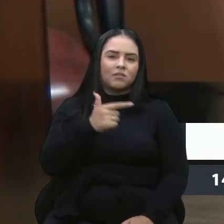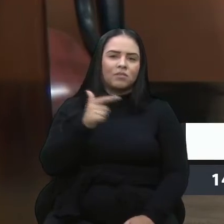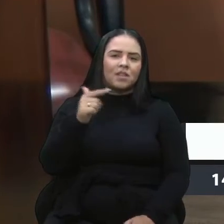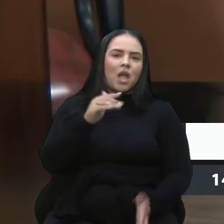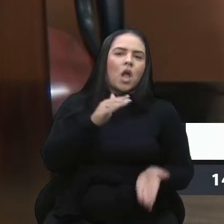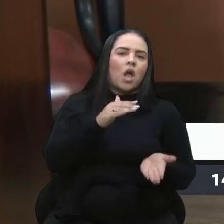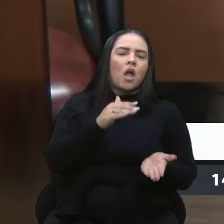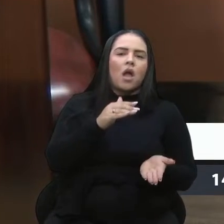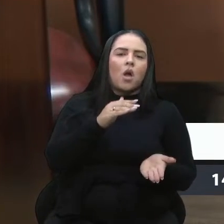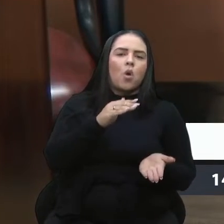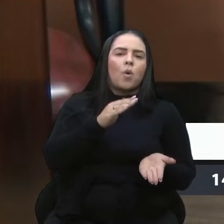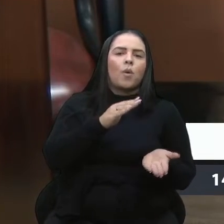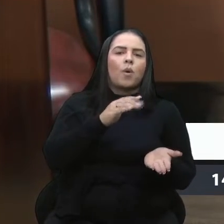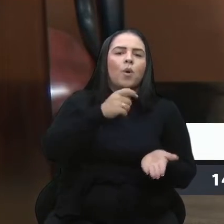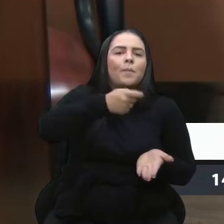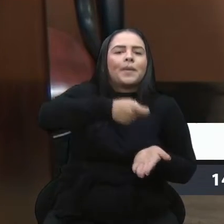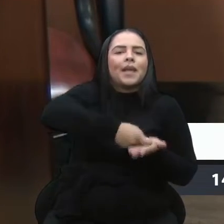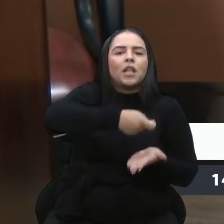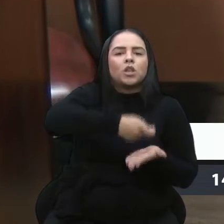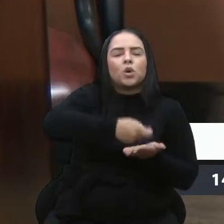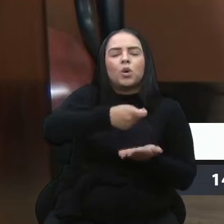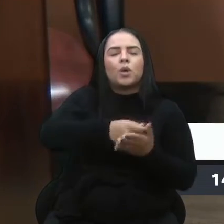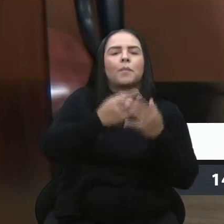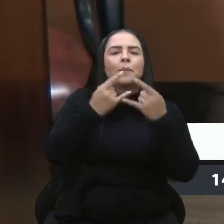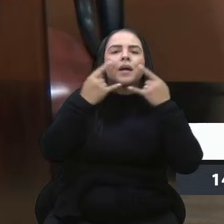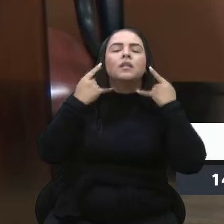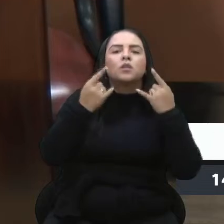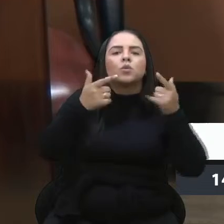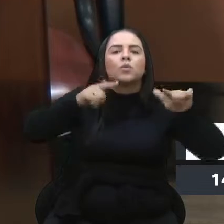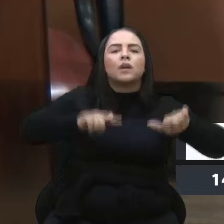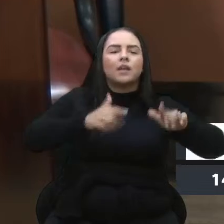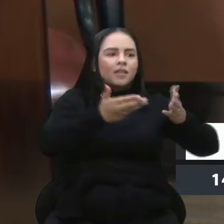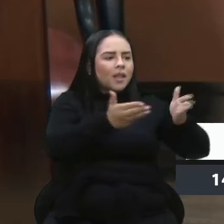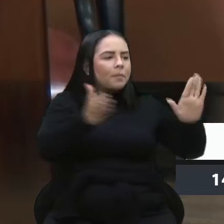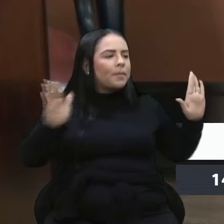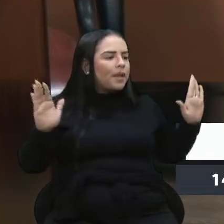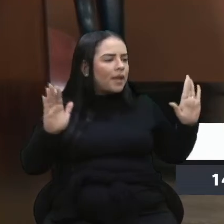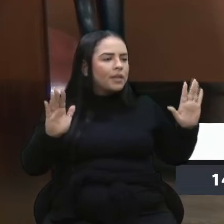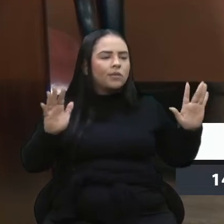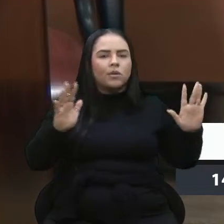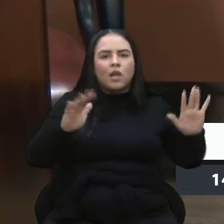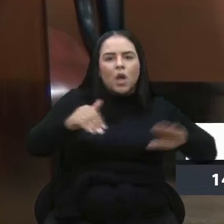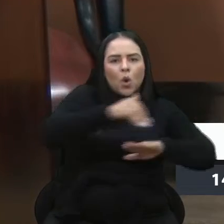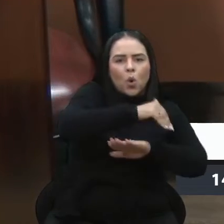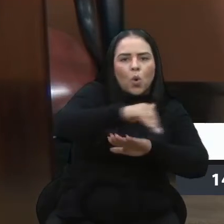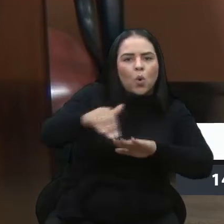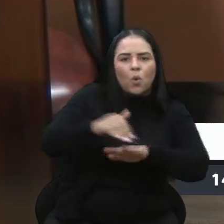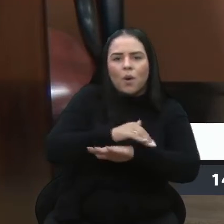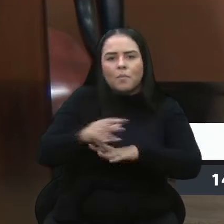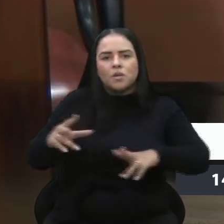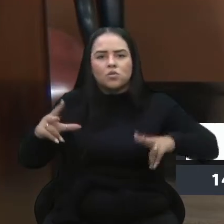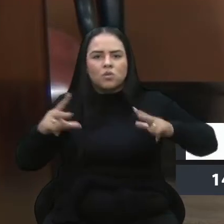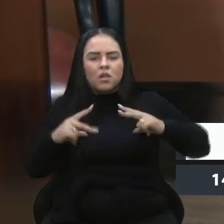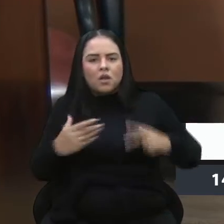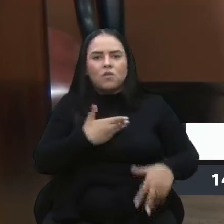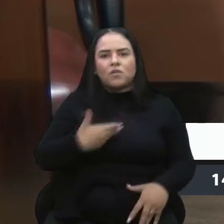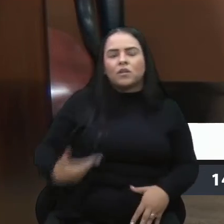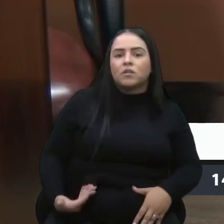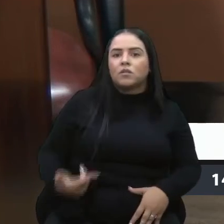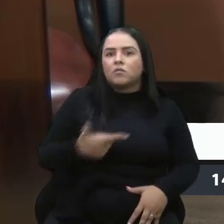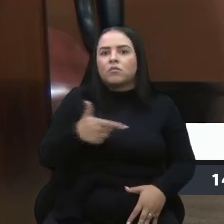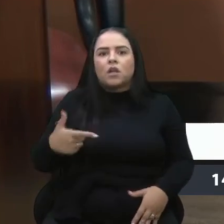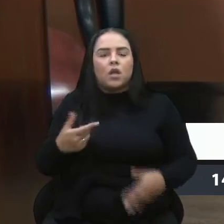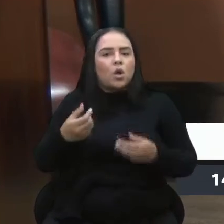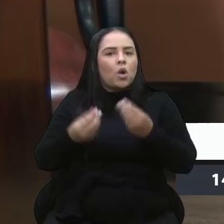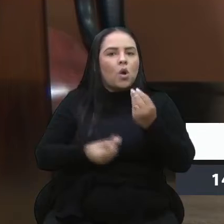da máscara em lugares abertos, tanto públicos como privados, foi uma atitude que não tinha mais como adiar.